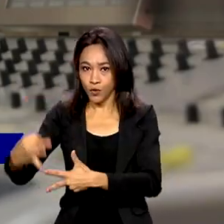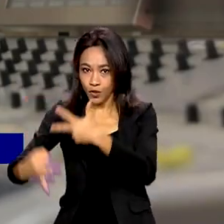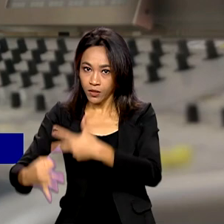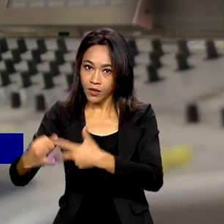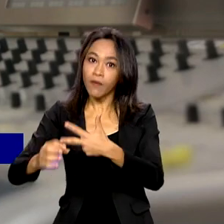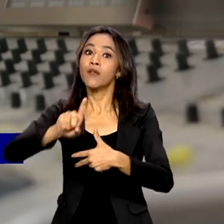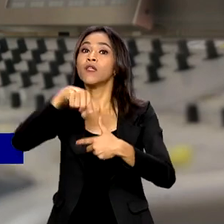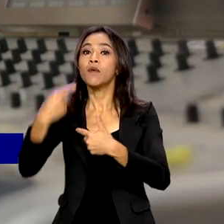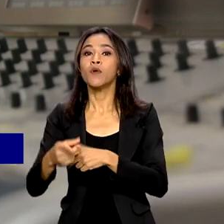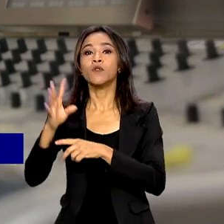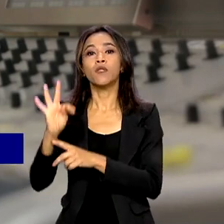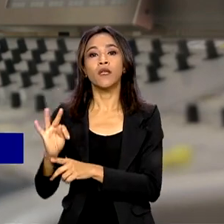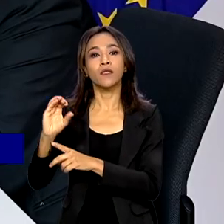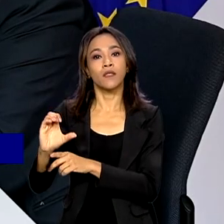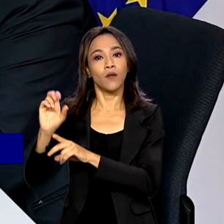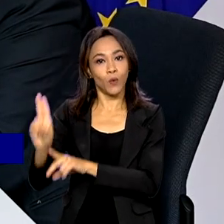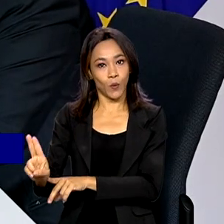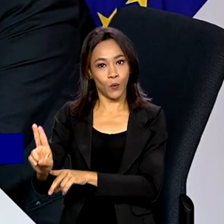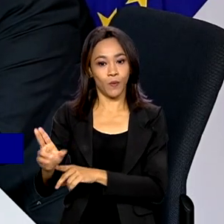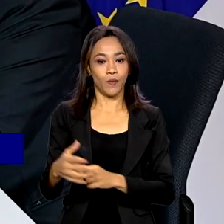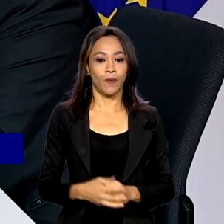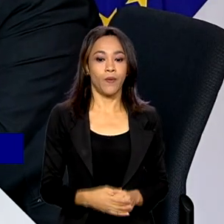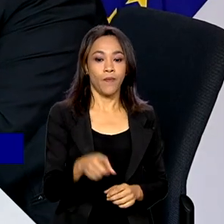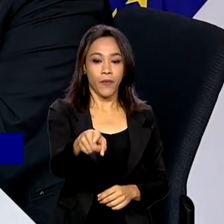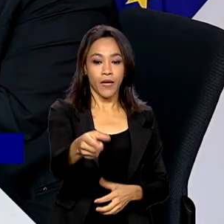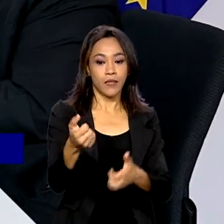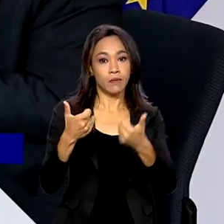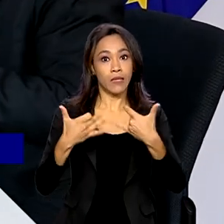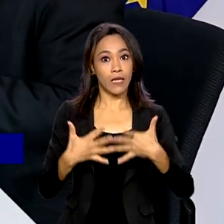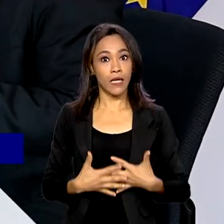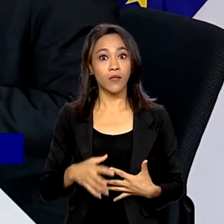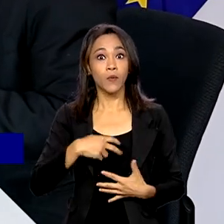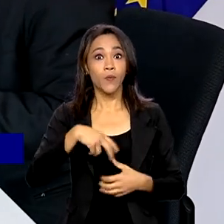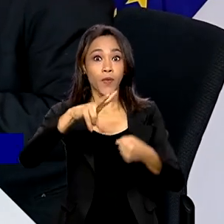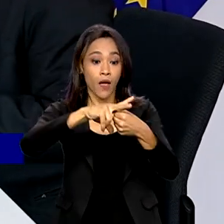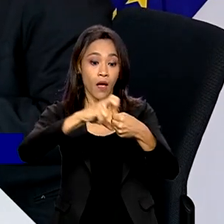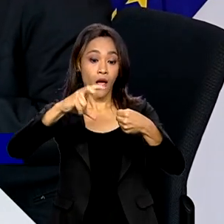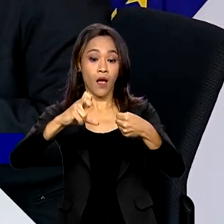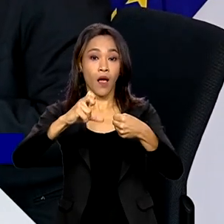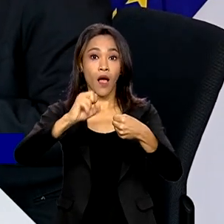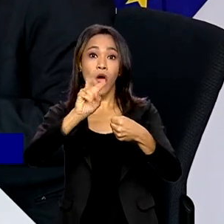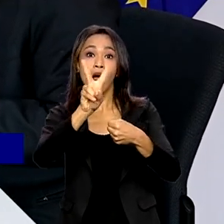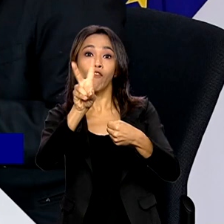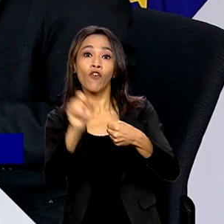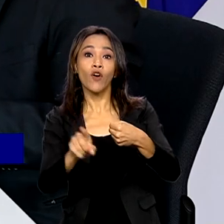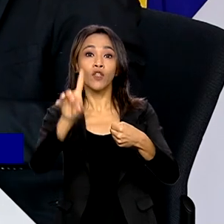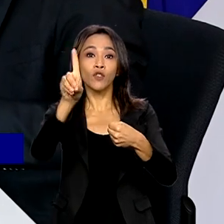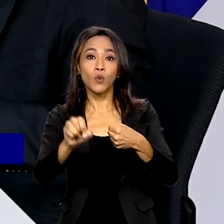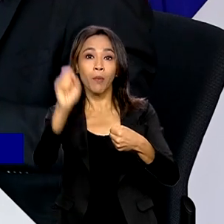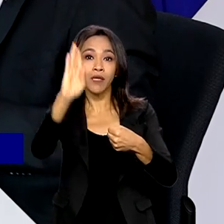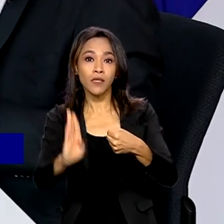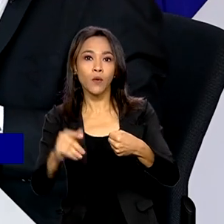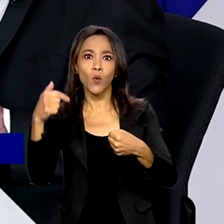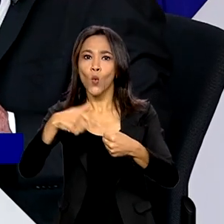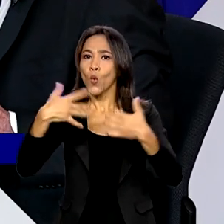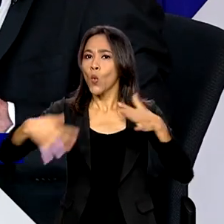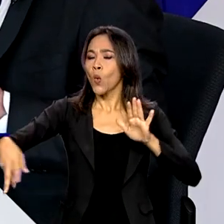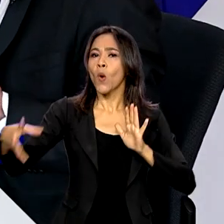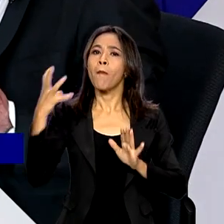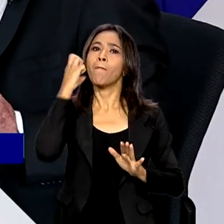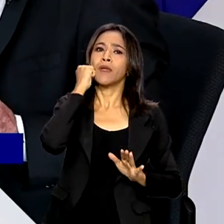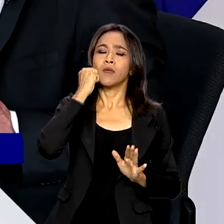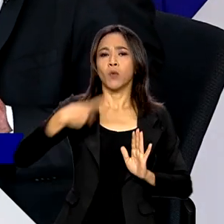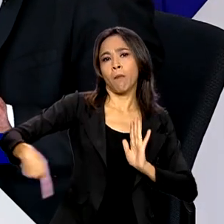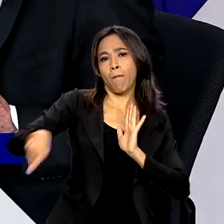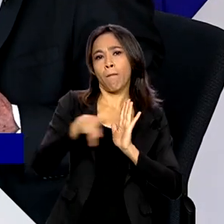o Tribunal de Contas da União. A Voz do Brasil é um patrimônio desse país. A Voz do Brasil é uma coisa